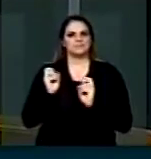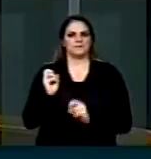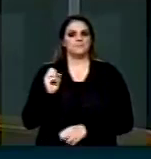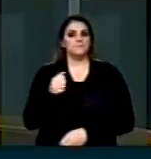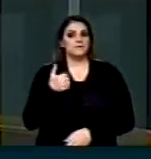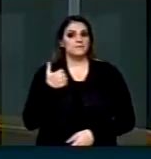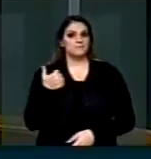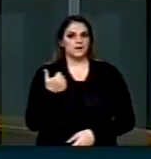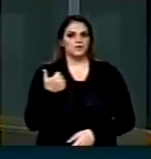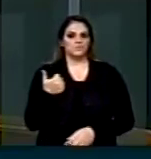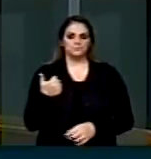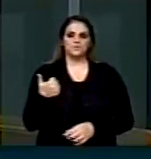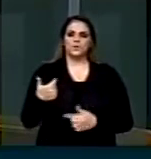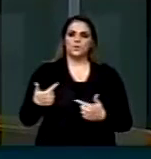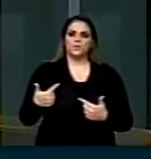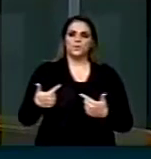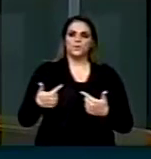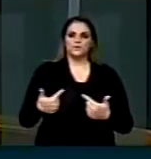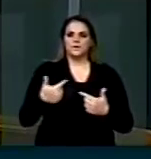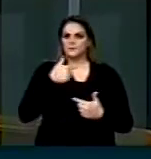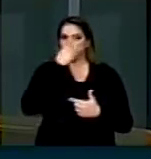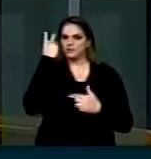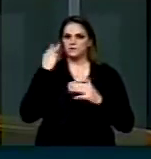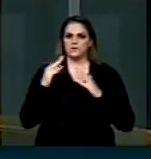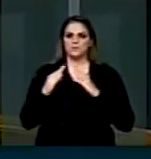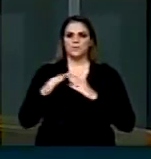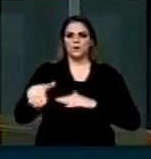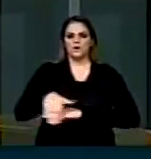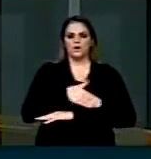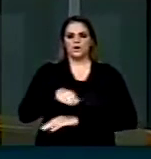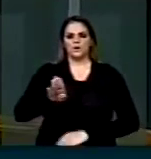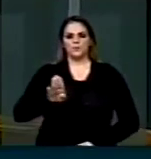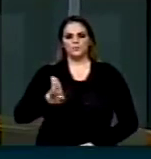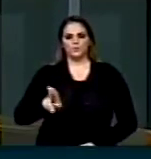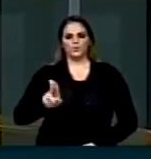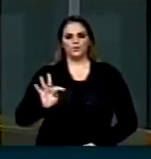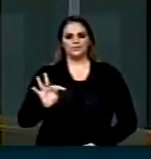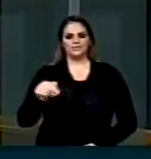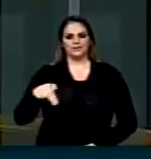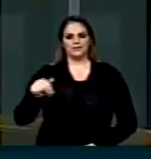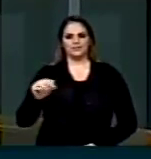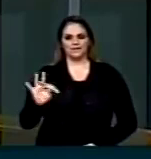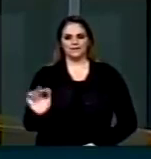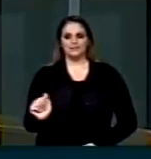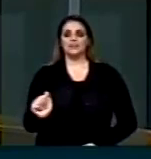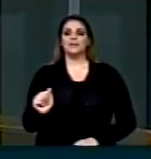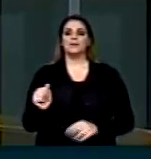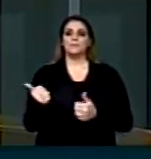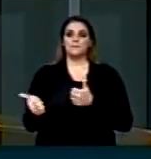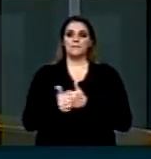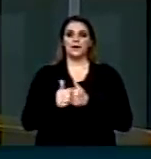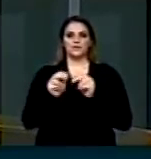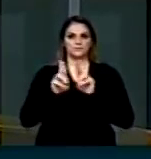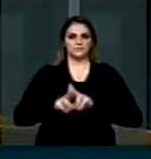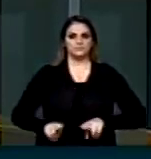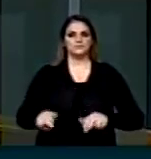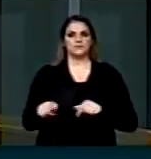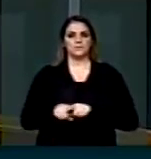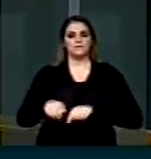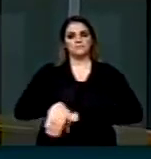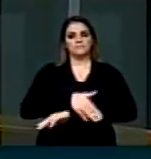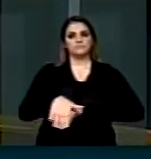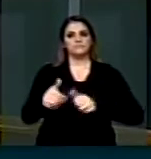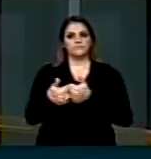primeira é a luta dos moradores do Butantã, do entorno da USP e dos bairros vizinhos